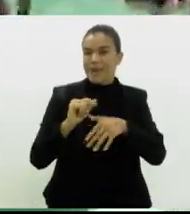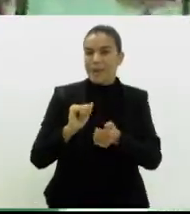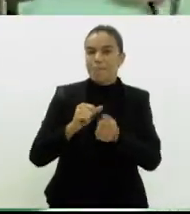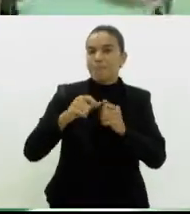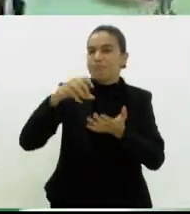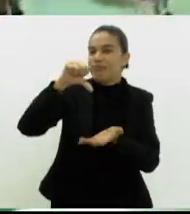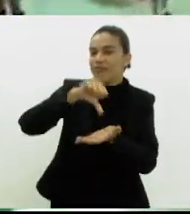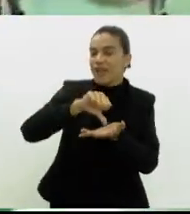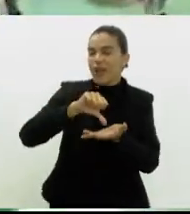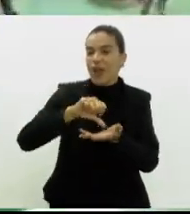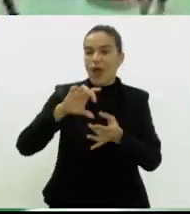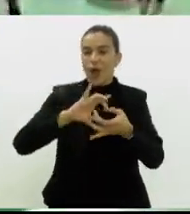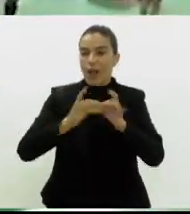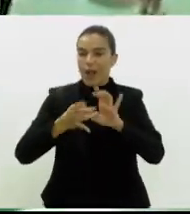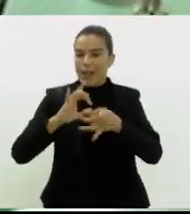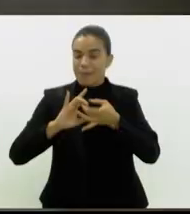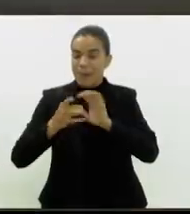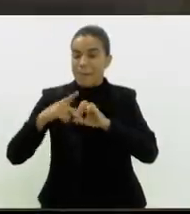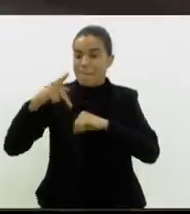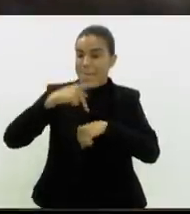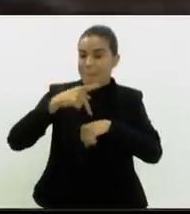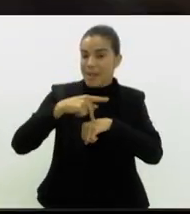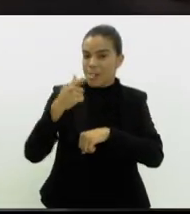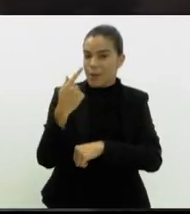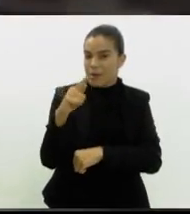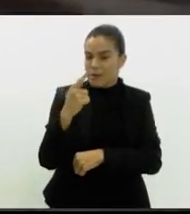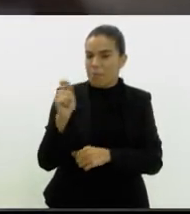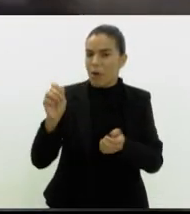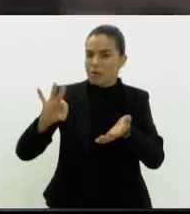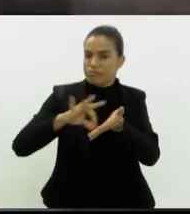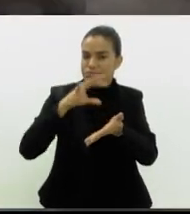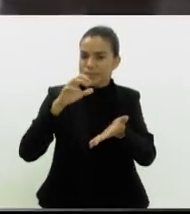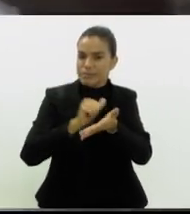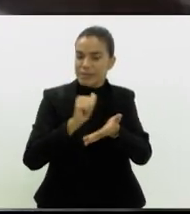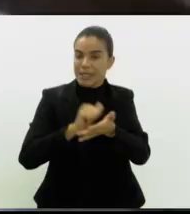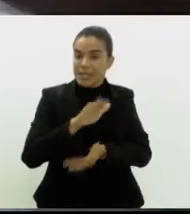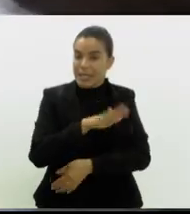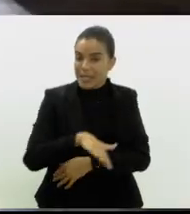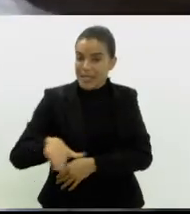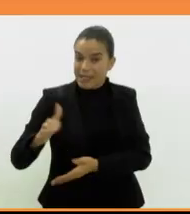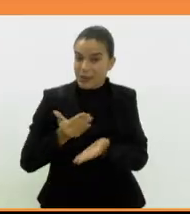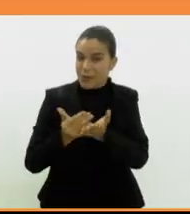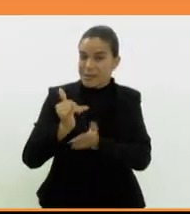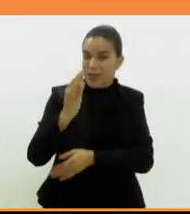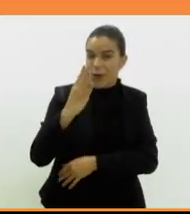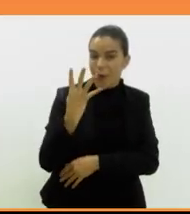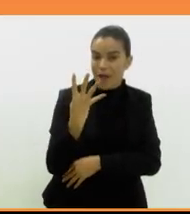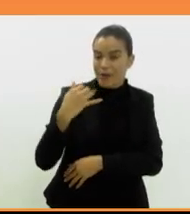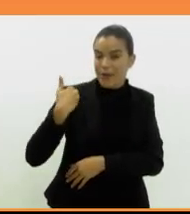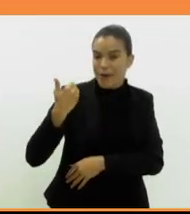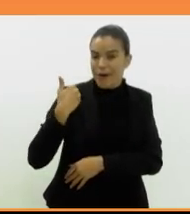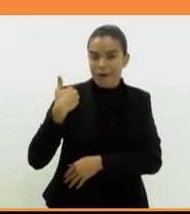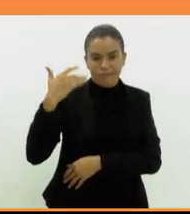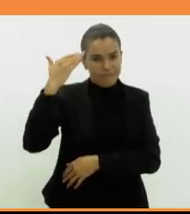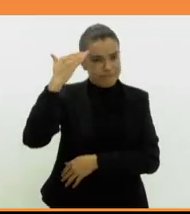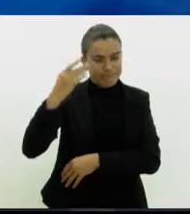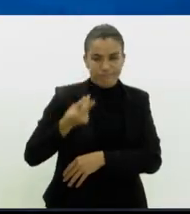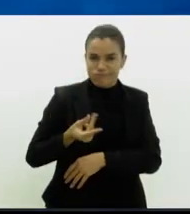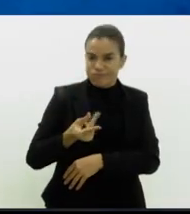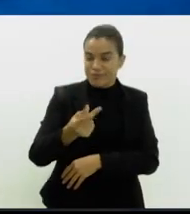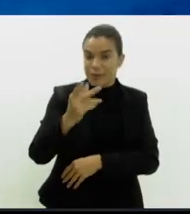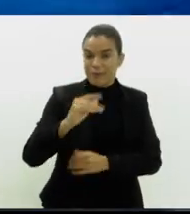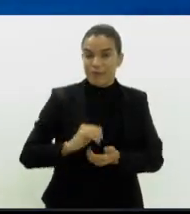Brasileiro em Pedra de Guaratiba. Podem se inscrever crianças a partir de 4 anos e adultos sem limite de idade.